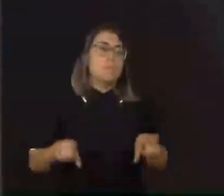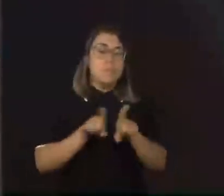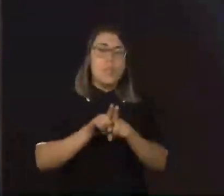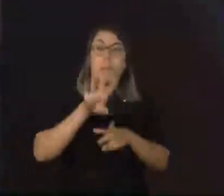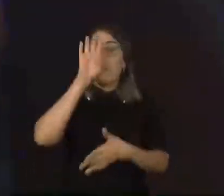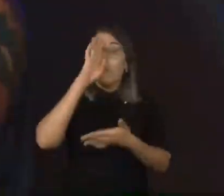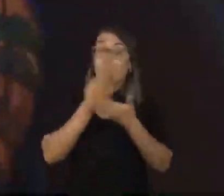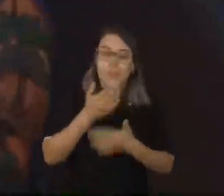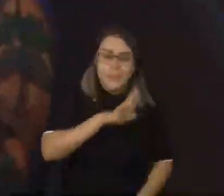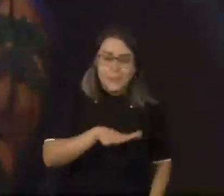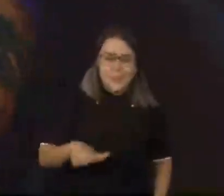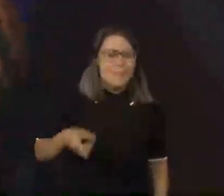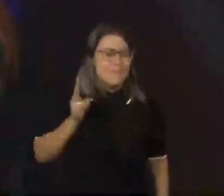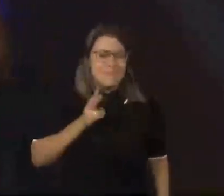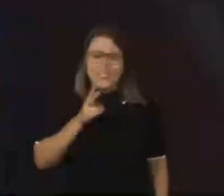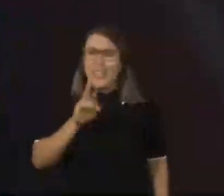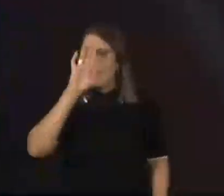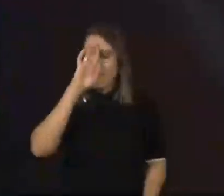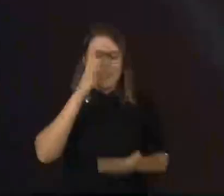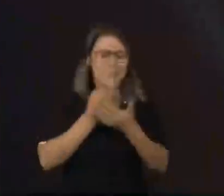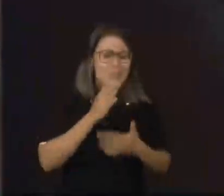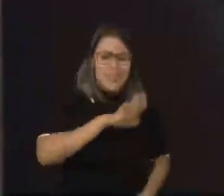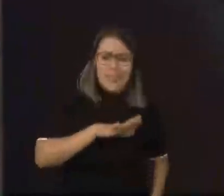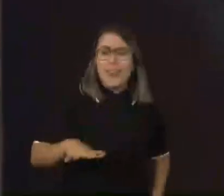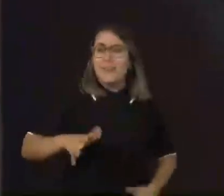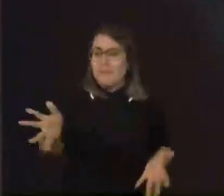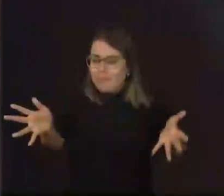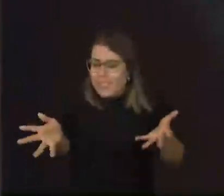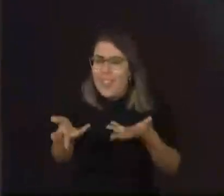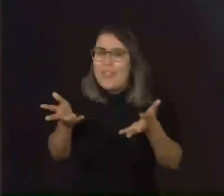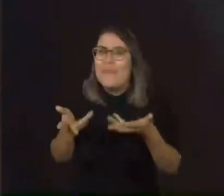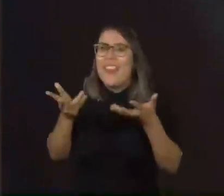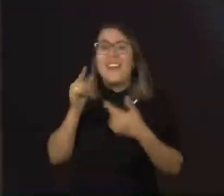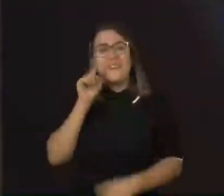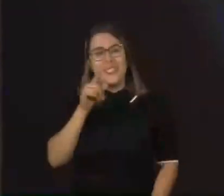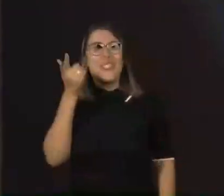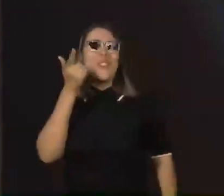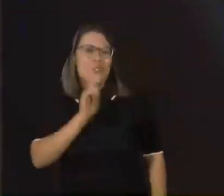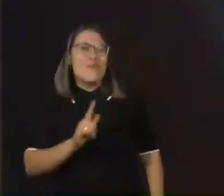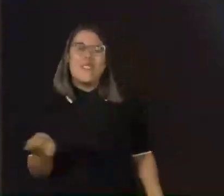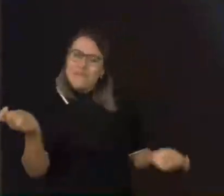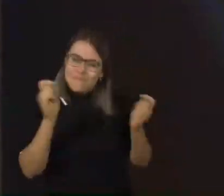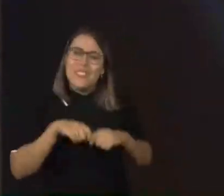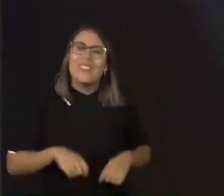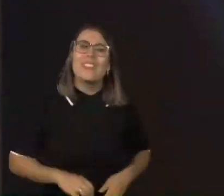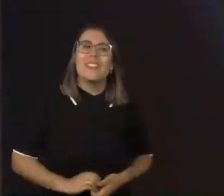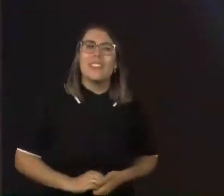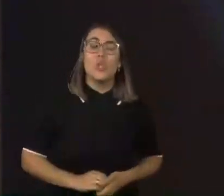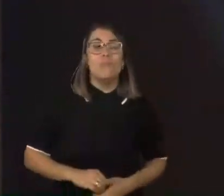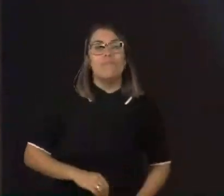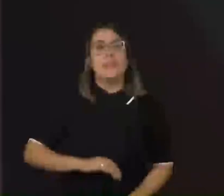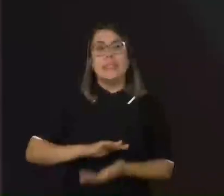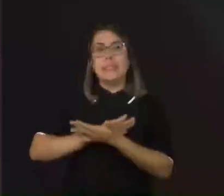confiança, sempre acreditar, estimular. você consegue. E nada de